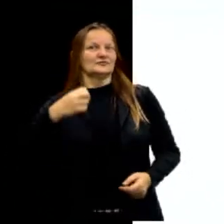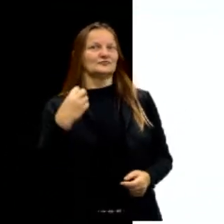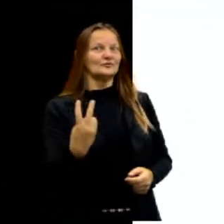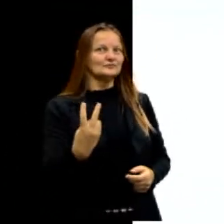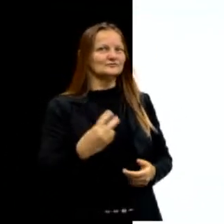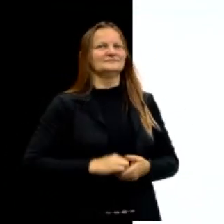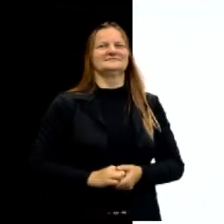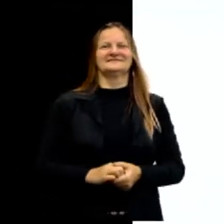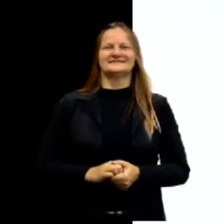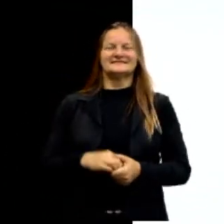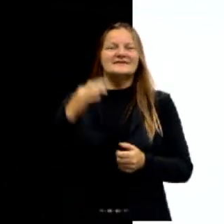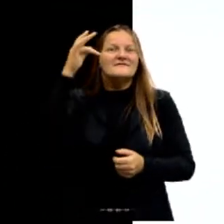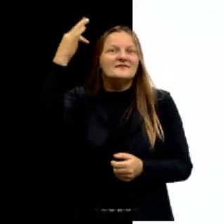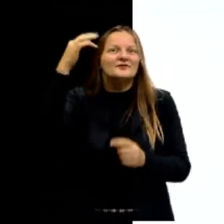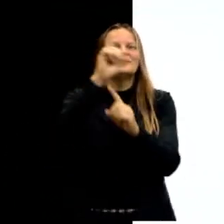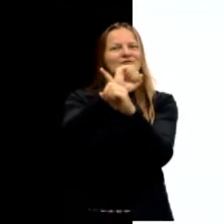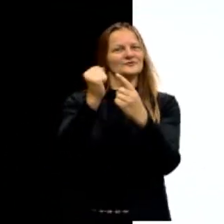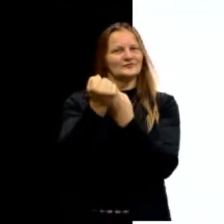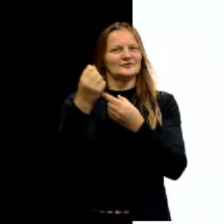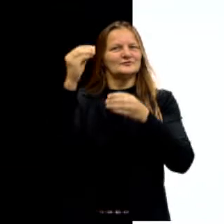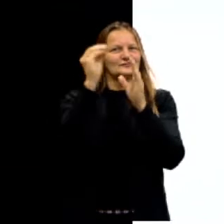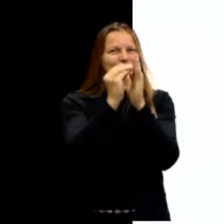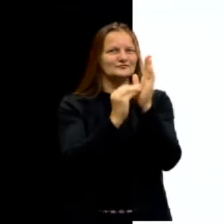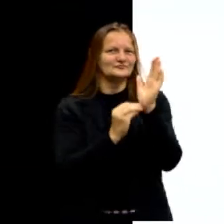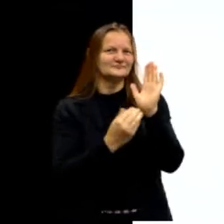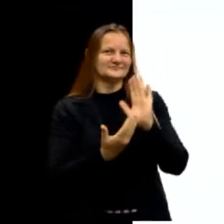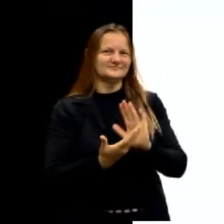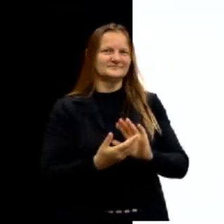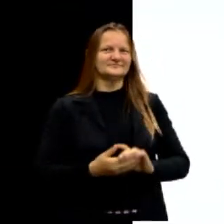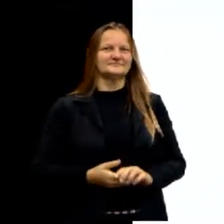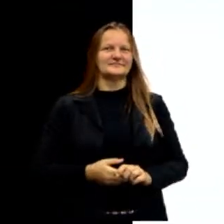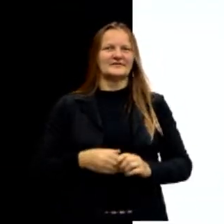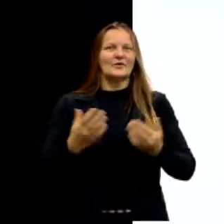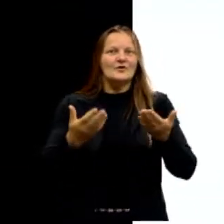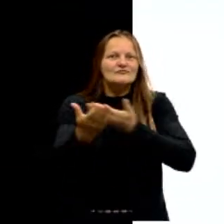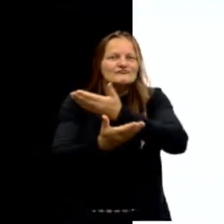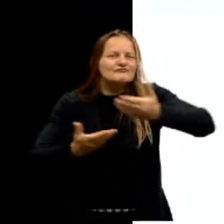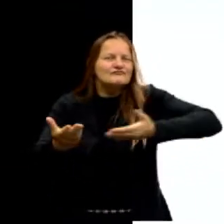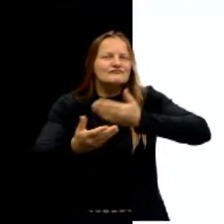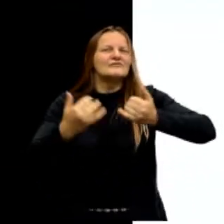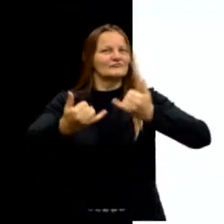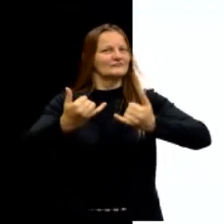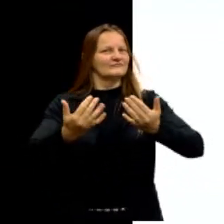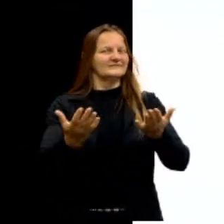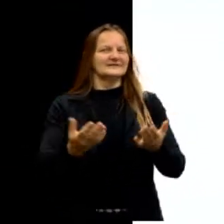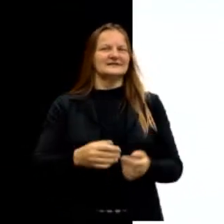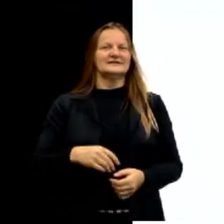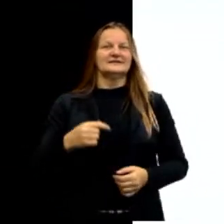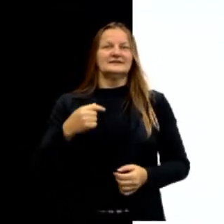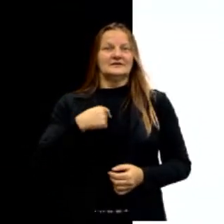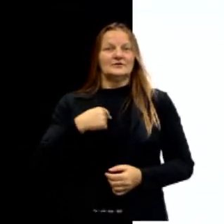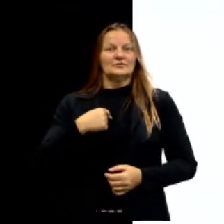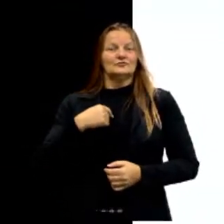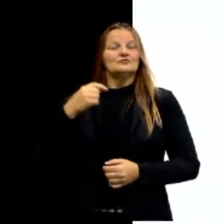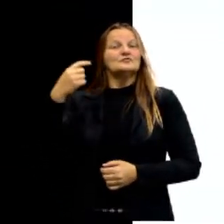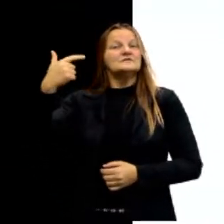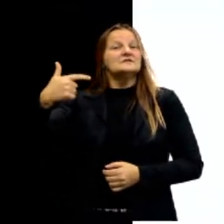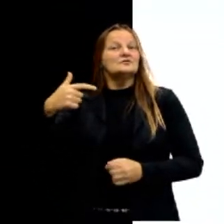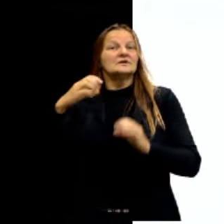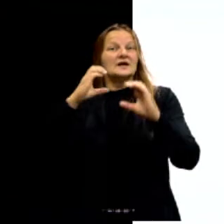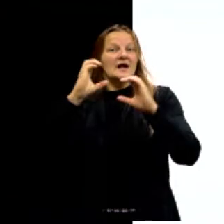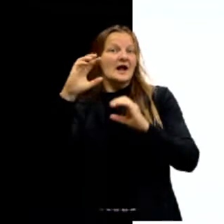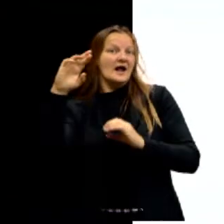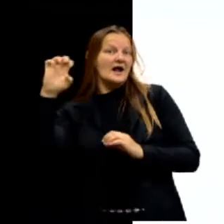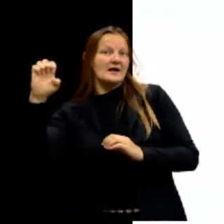Filosofia e Sociologia, tá? Estou aí nessas duas, brincando um pouco com vocês. Professor Christian, segunda queda de São